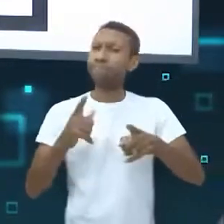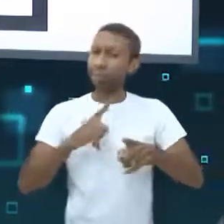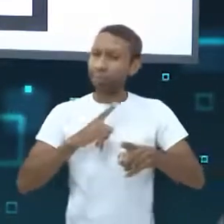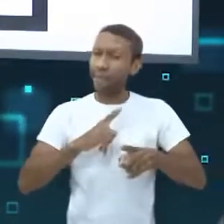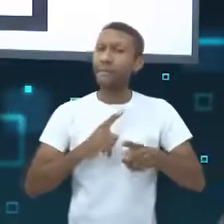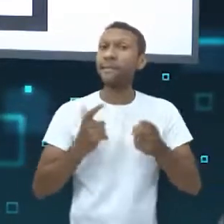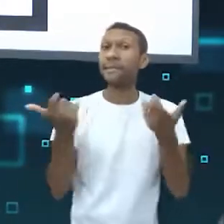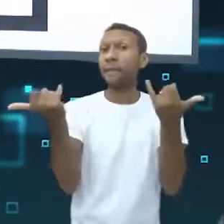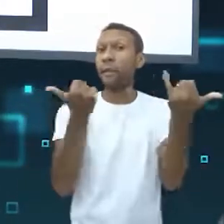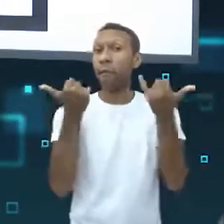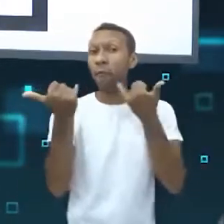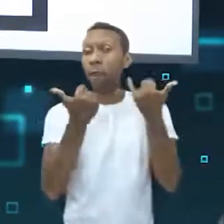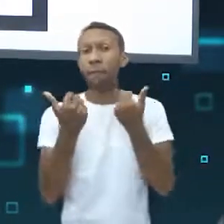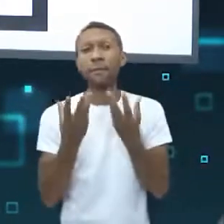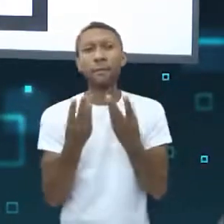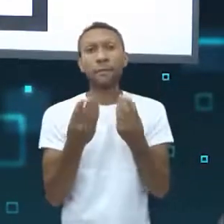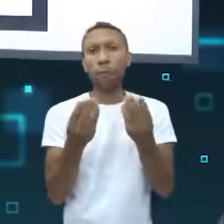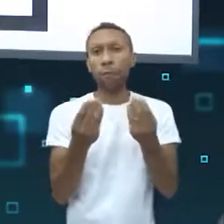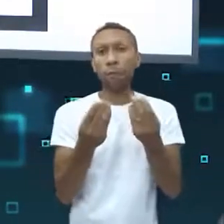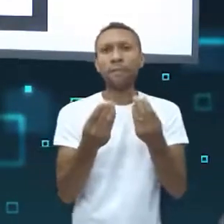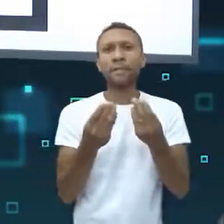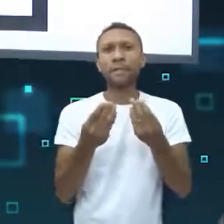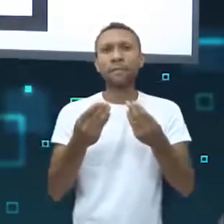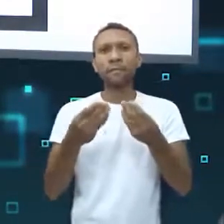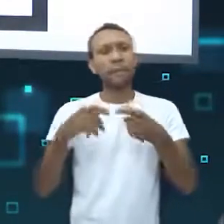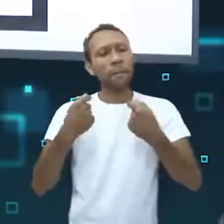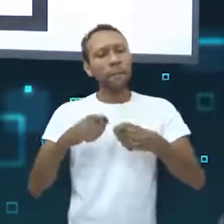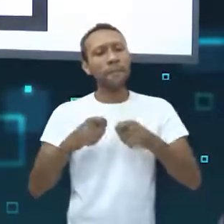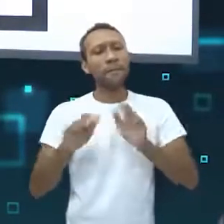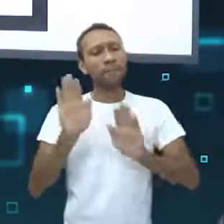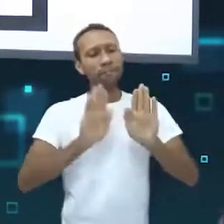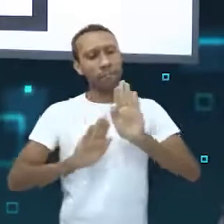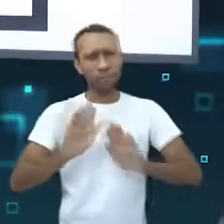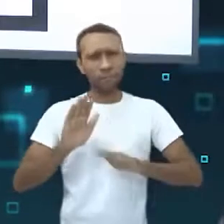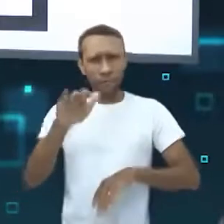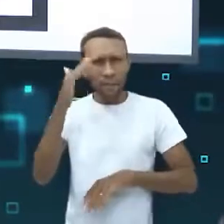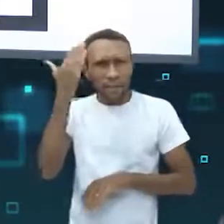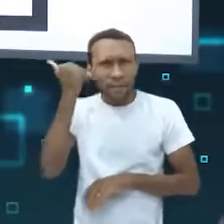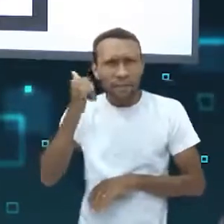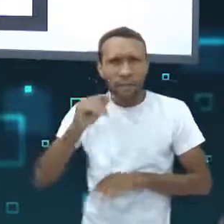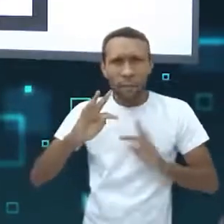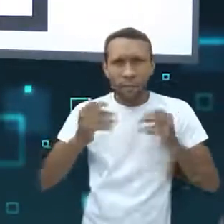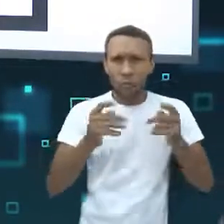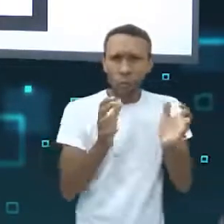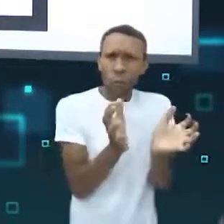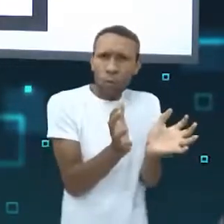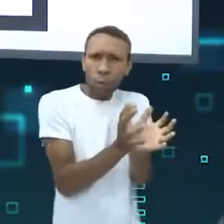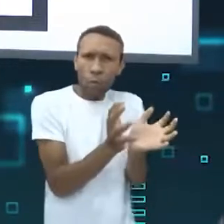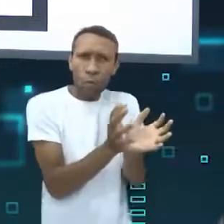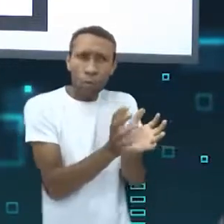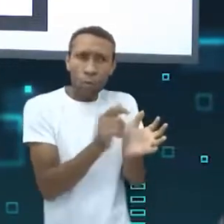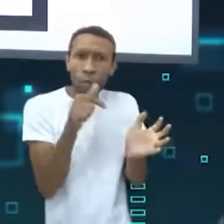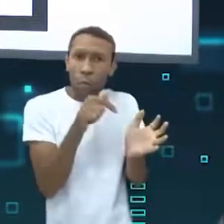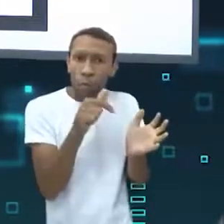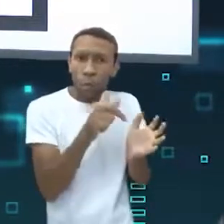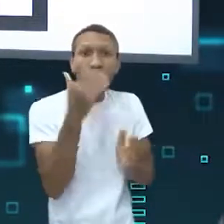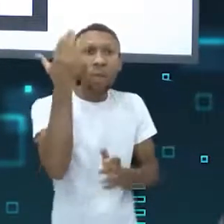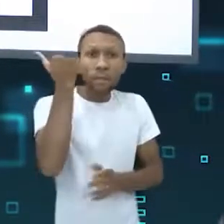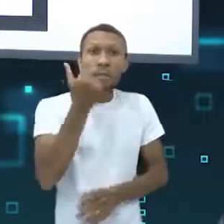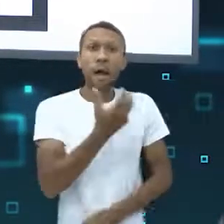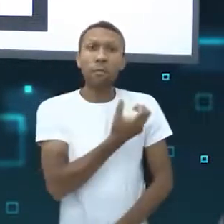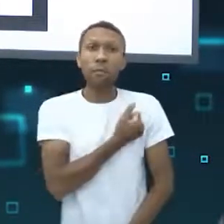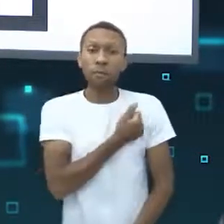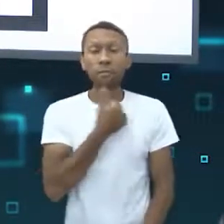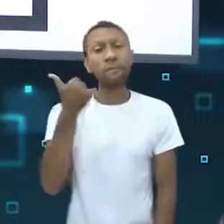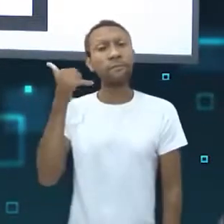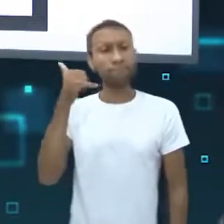que podem vazar se você não fizer isso. Sabia que todos em um grupo que você faça parte podem ter acesso ao seu